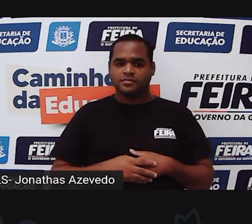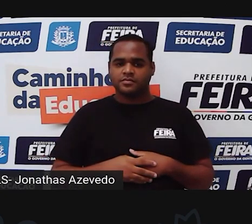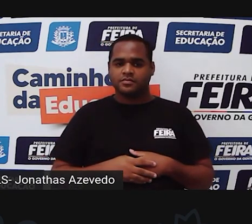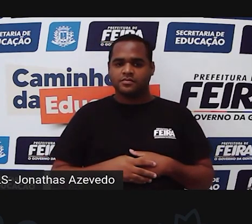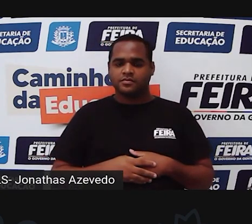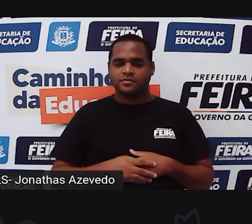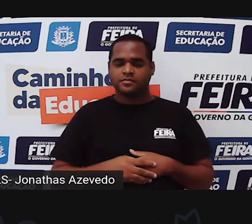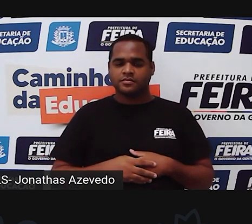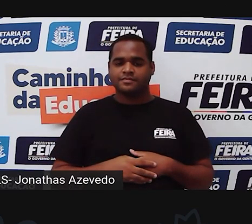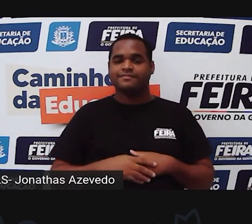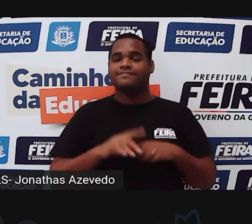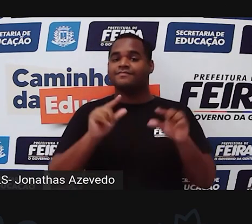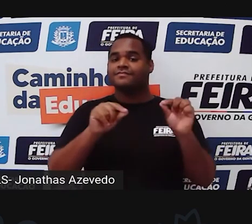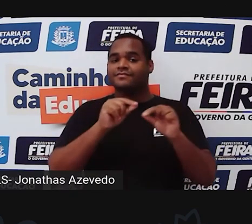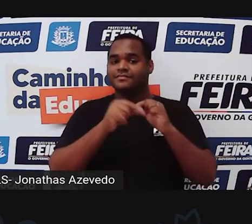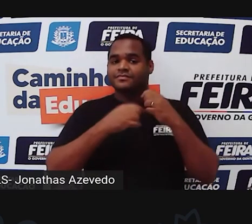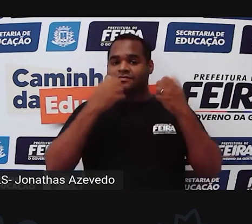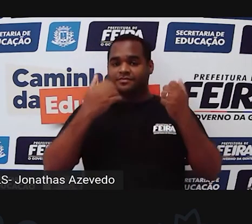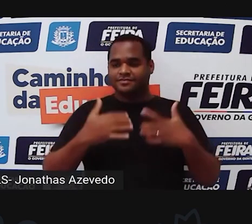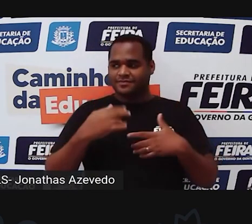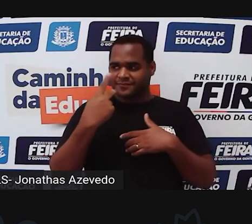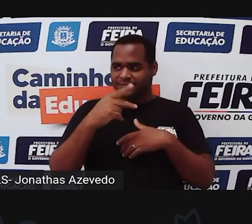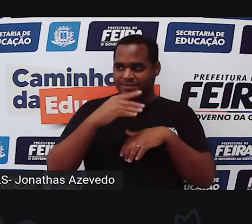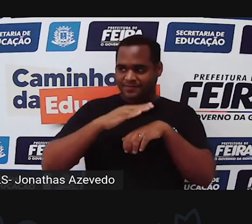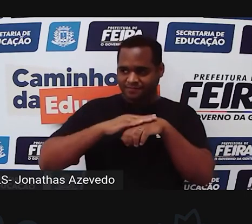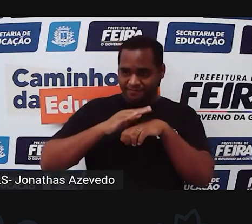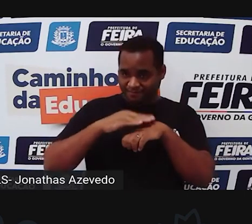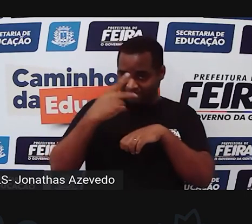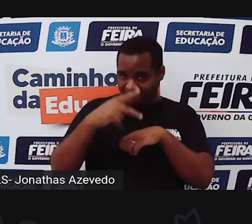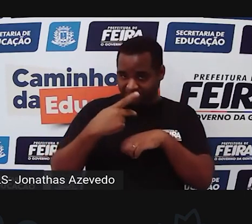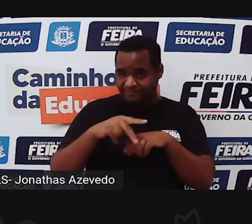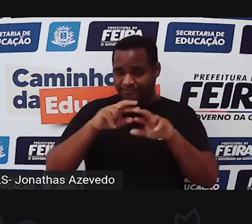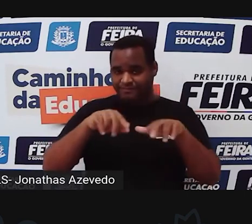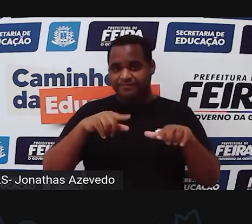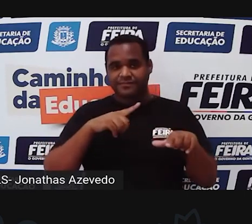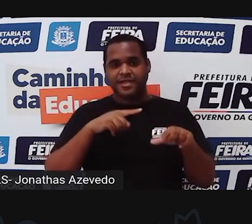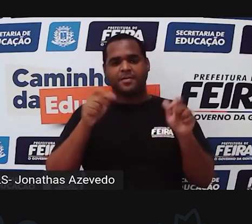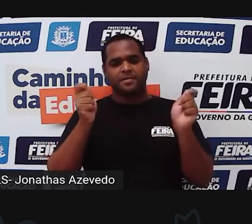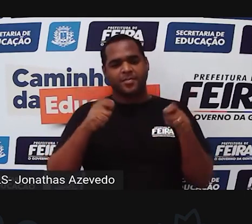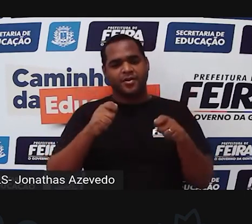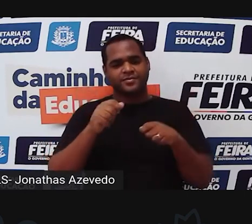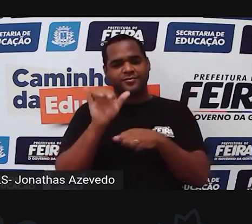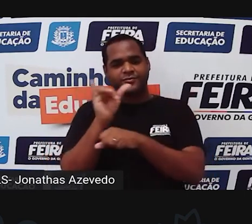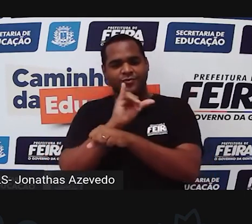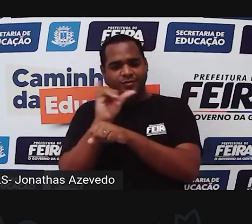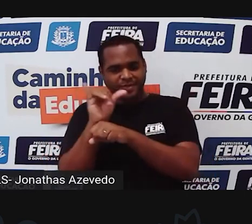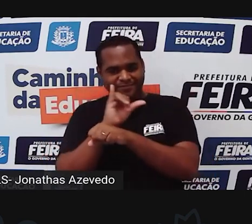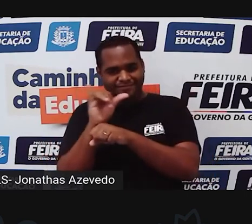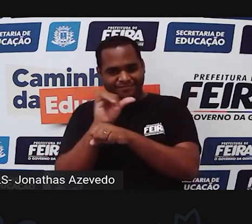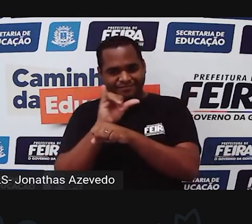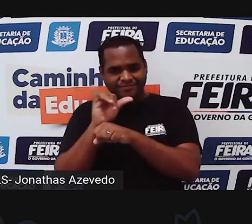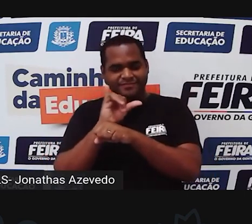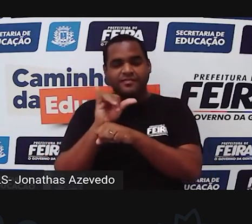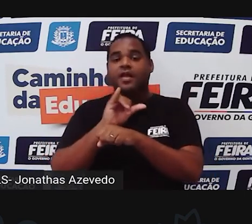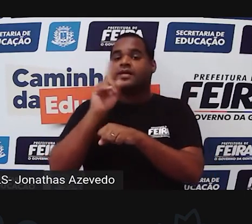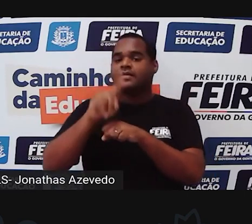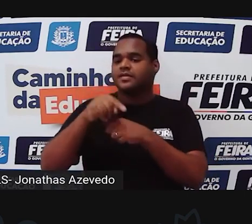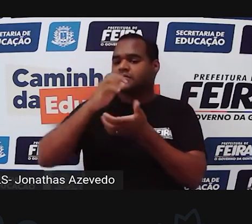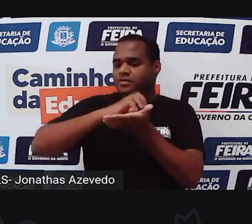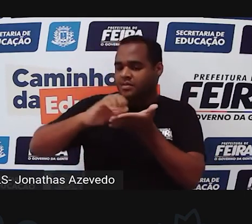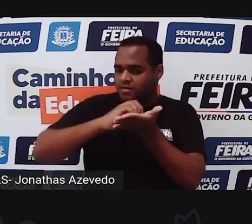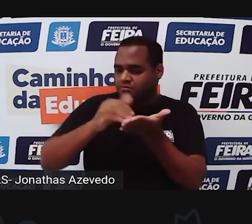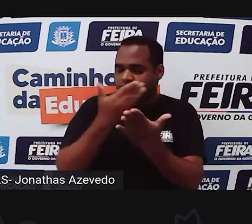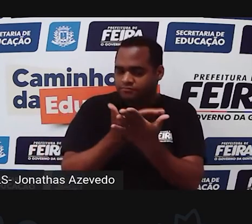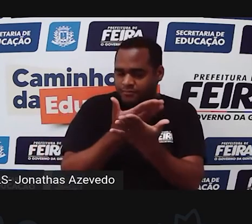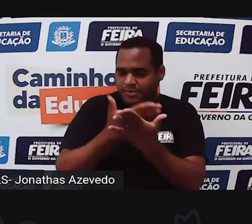estudou e aí onde é que você vai acessar esse material lá no canal do youtube da secretaria municipal de educação de